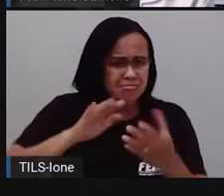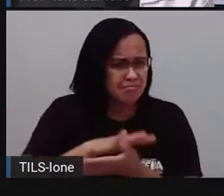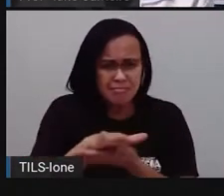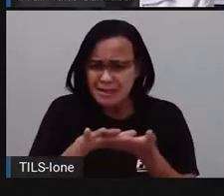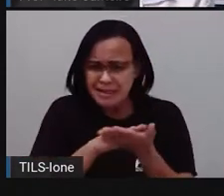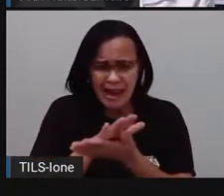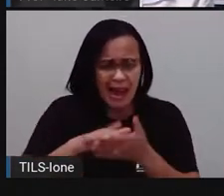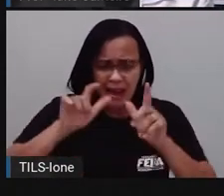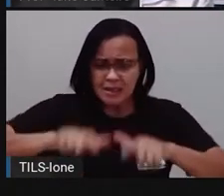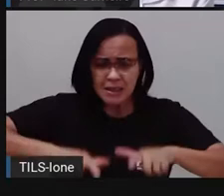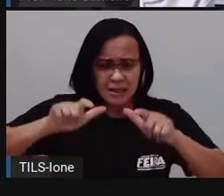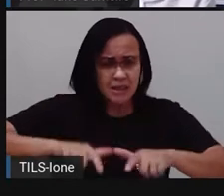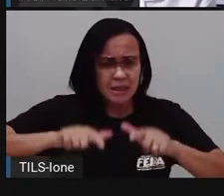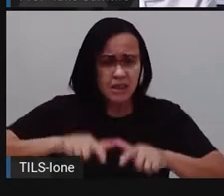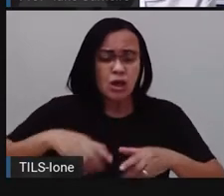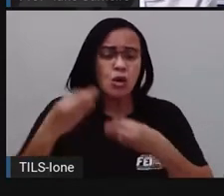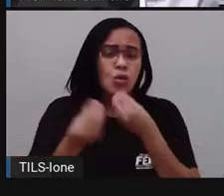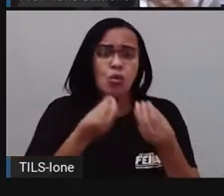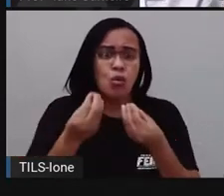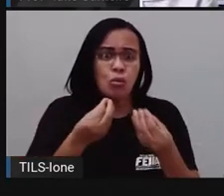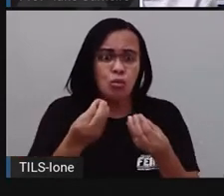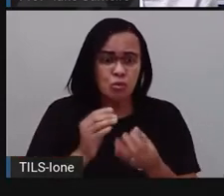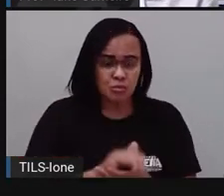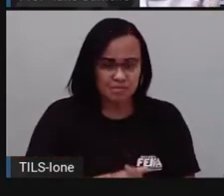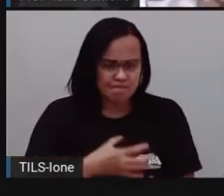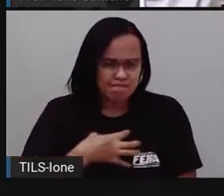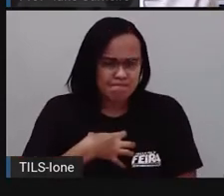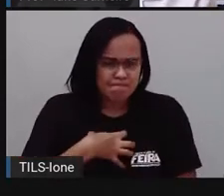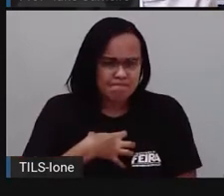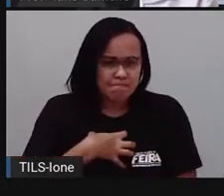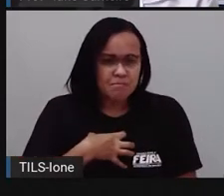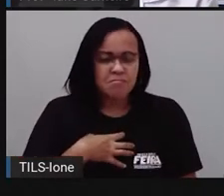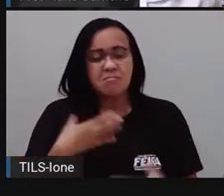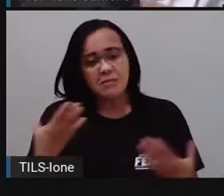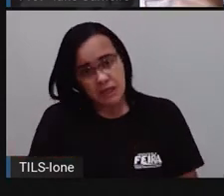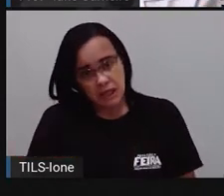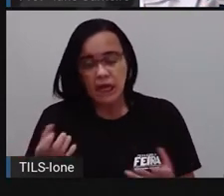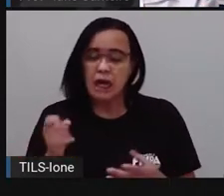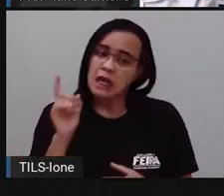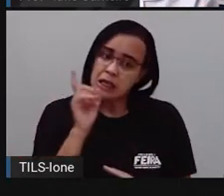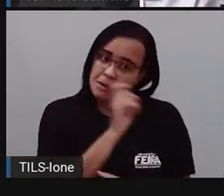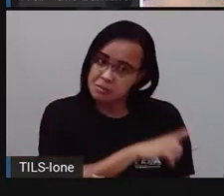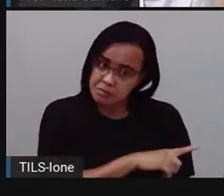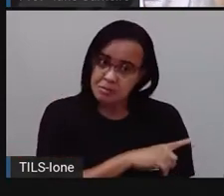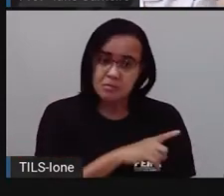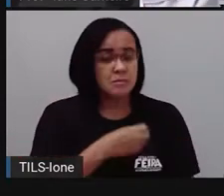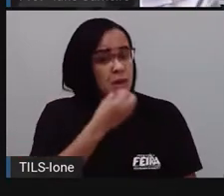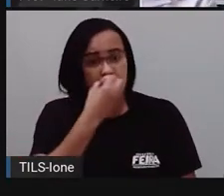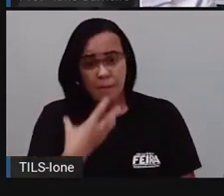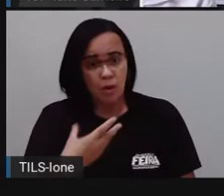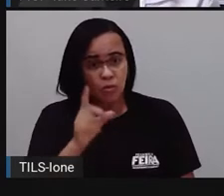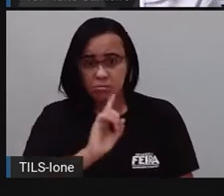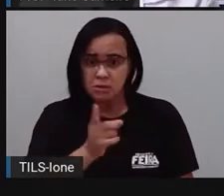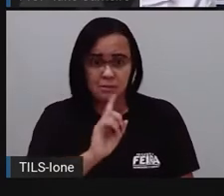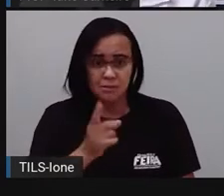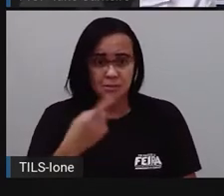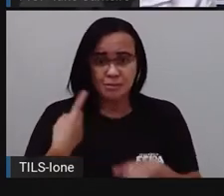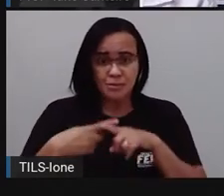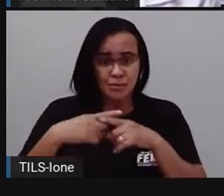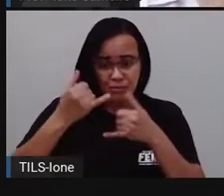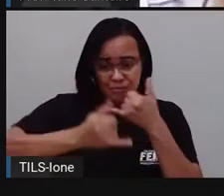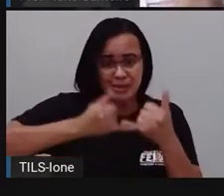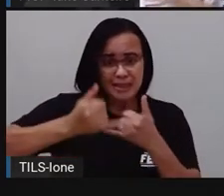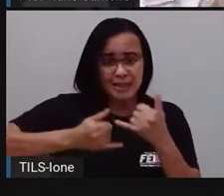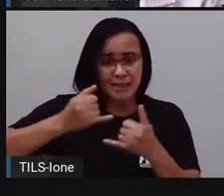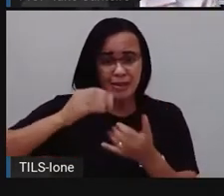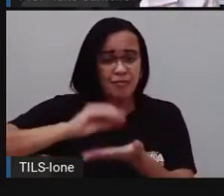né? Da esfera, né? Acho que ela não seria legal para aquela peça ficar sem brincar. O brinquedo ficaria incompleto,